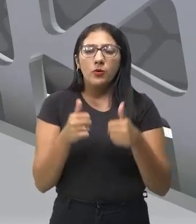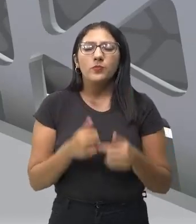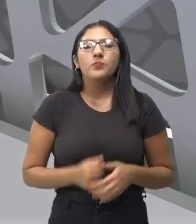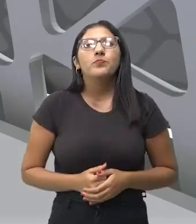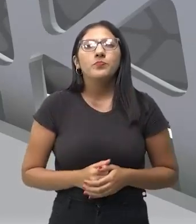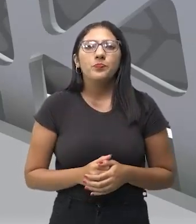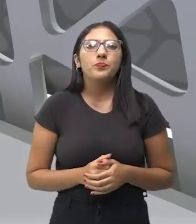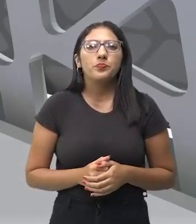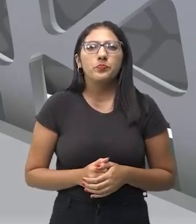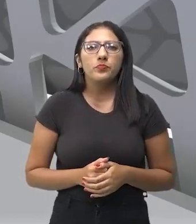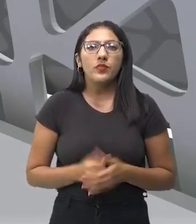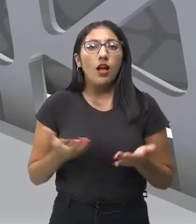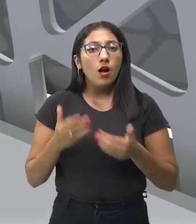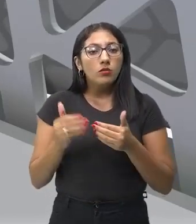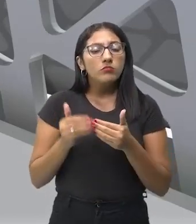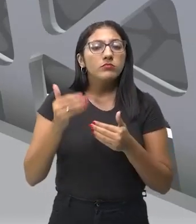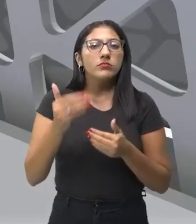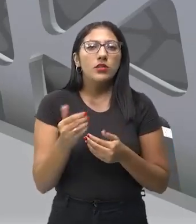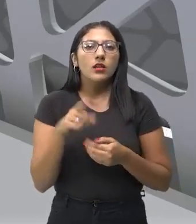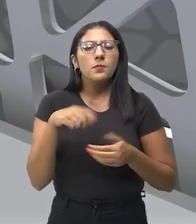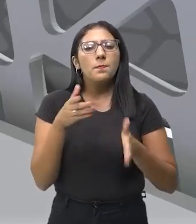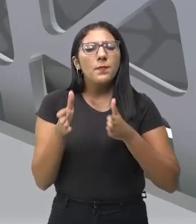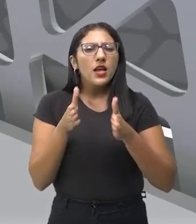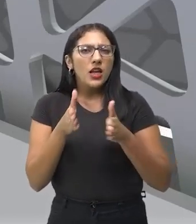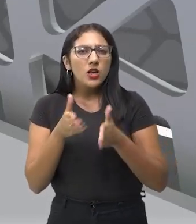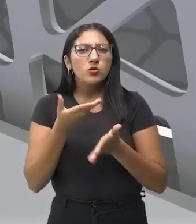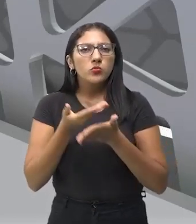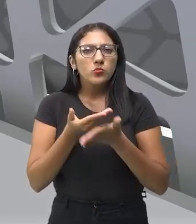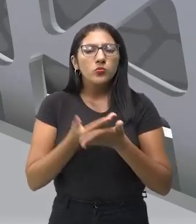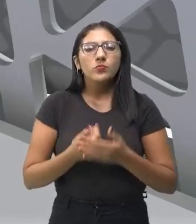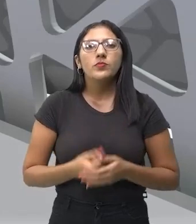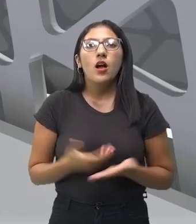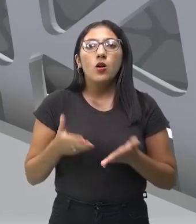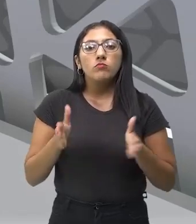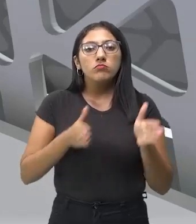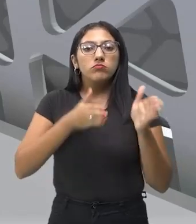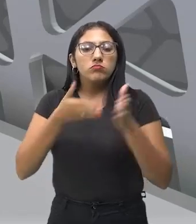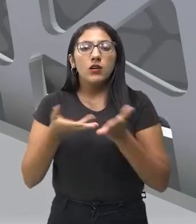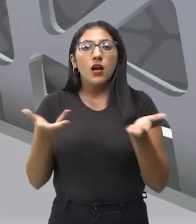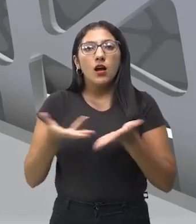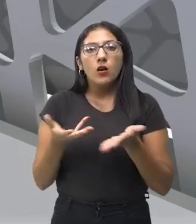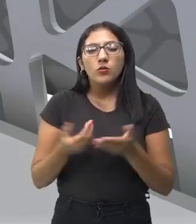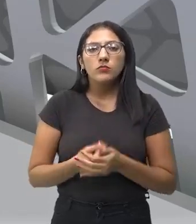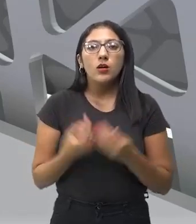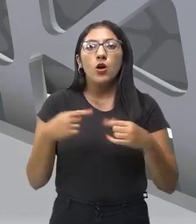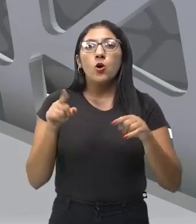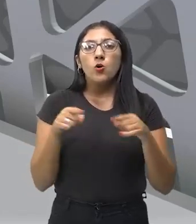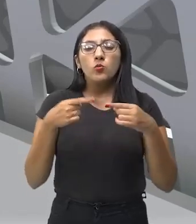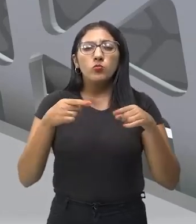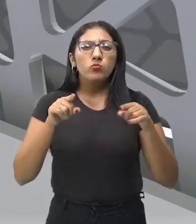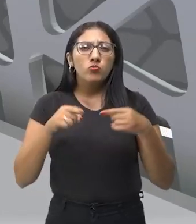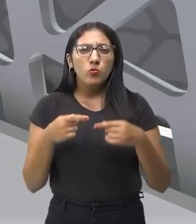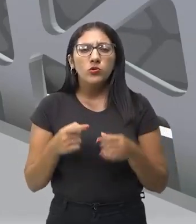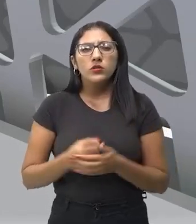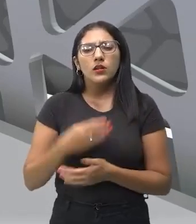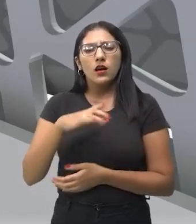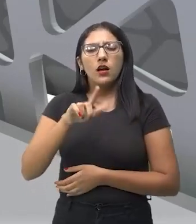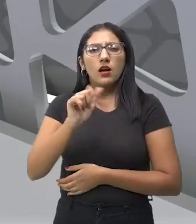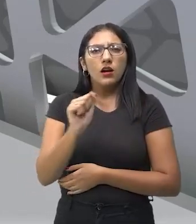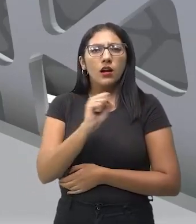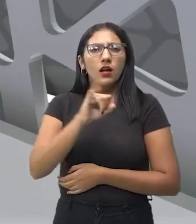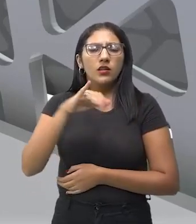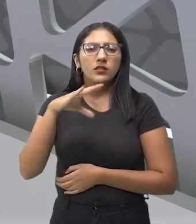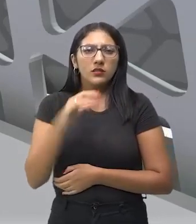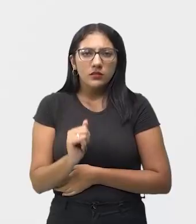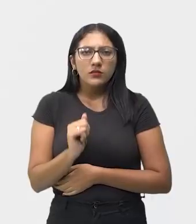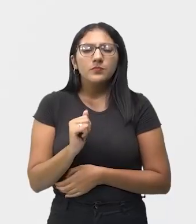aí, passando por esse período da música, nós vamos entrar no momento da música que é chamada de música clássica. O que seria